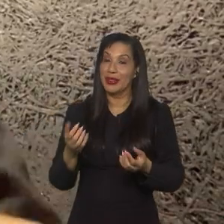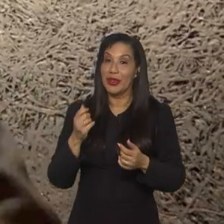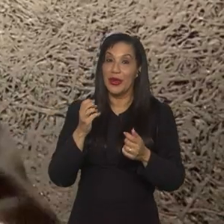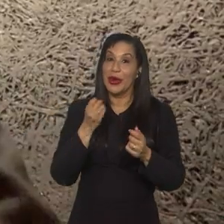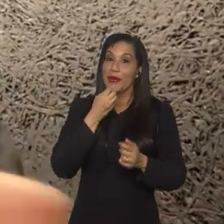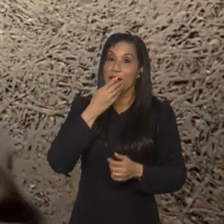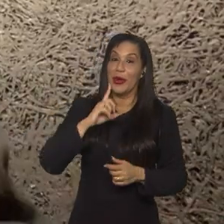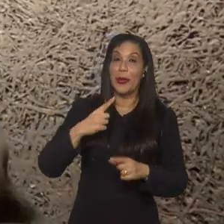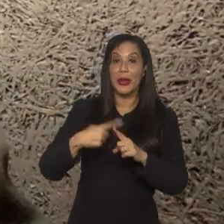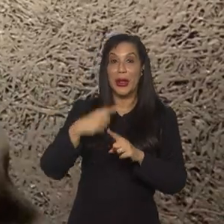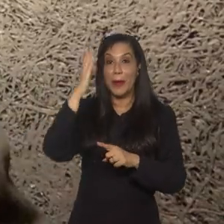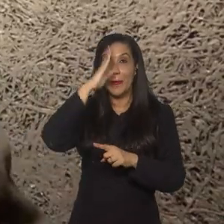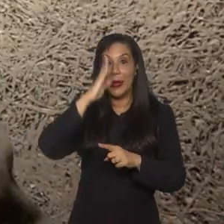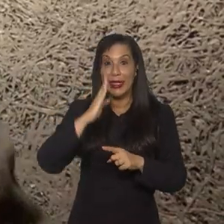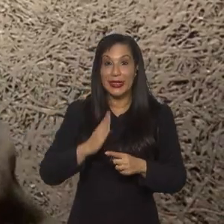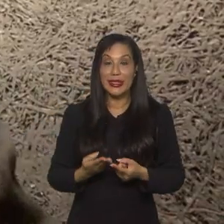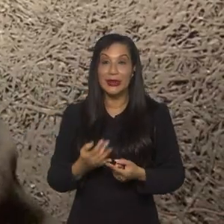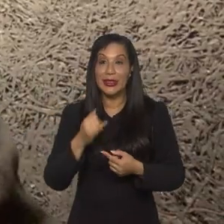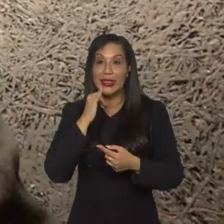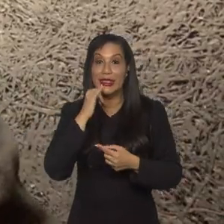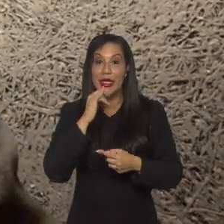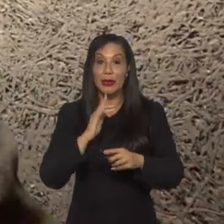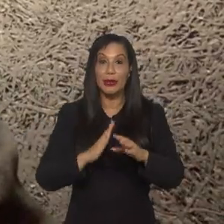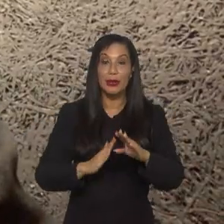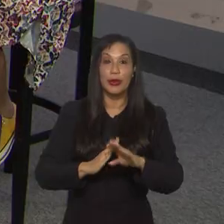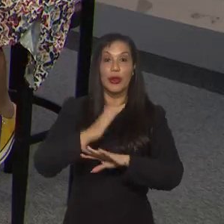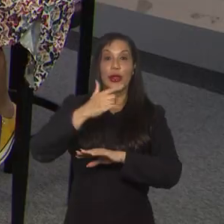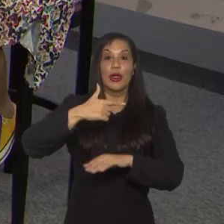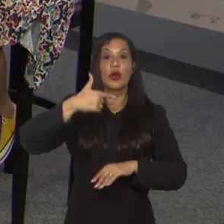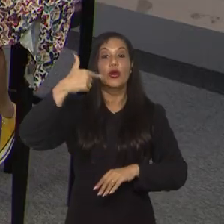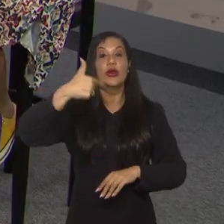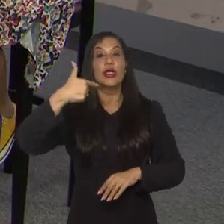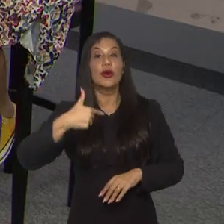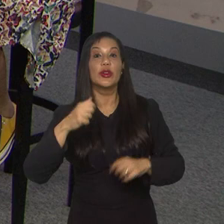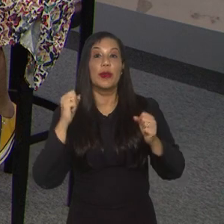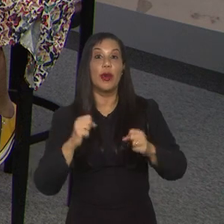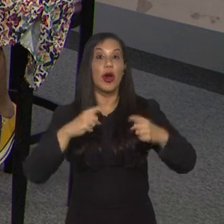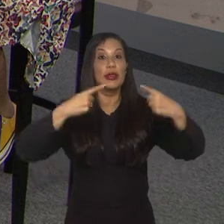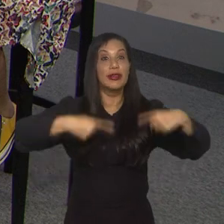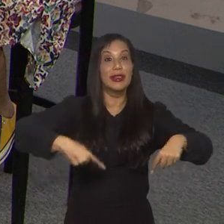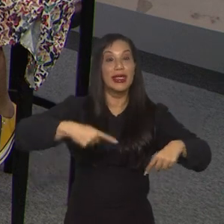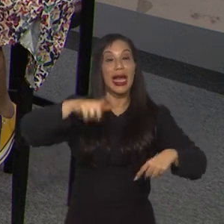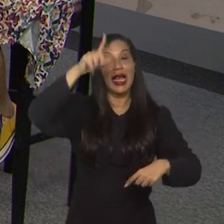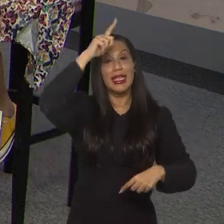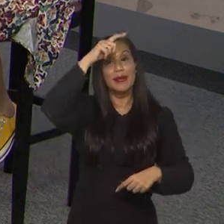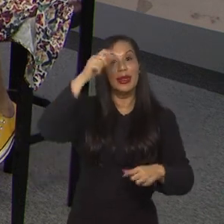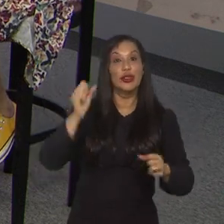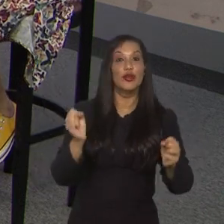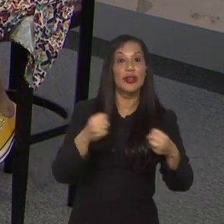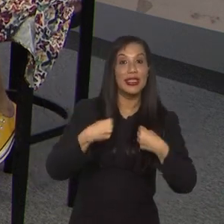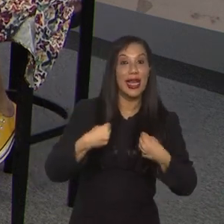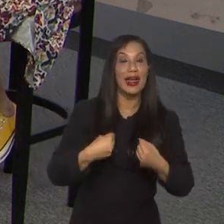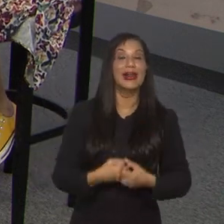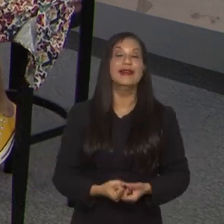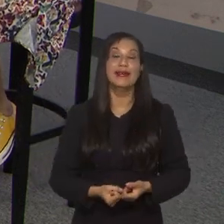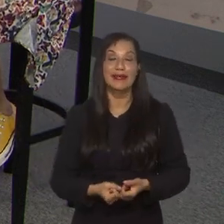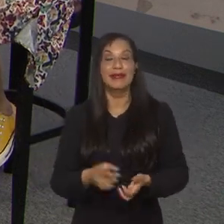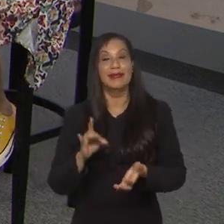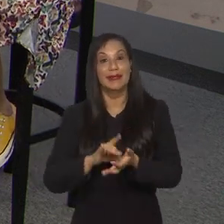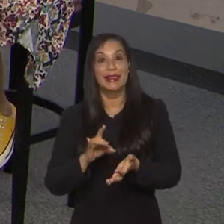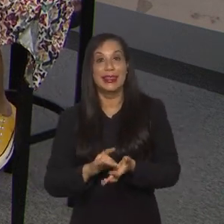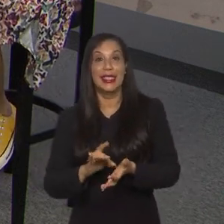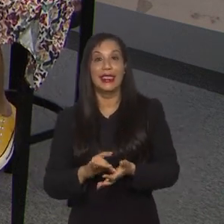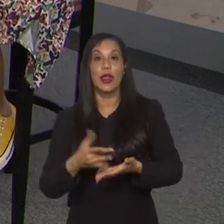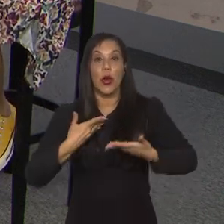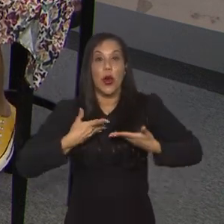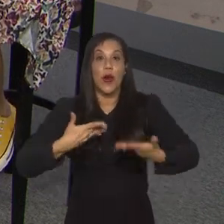Porque se o Brasil calha de passar, por exemplo, no segundo lugar, ele pode pegar a Alemanha já nas oitadas final. de cara! E já teve